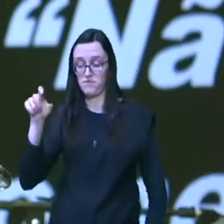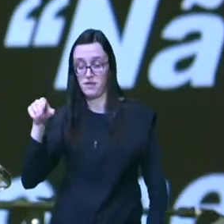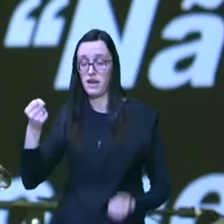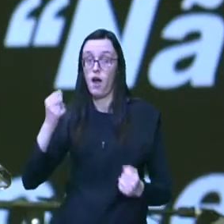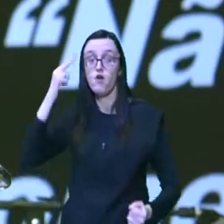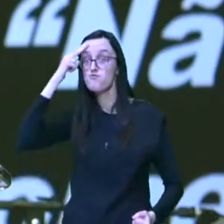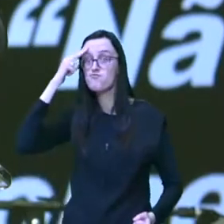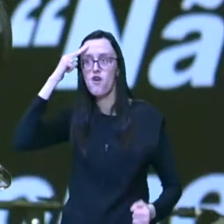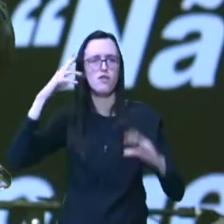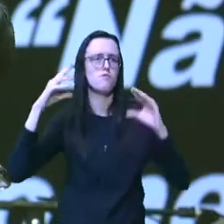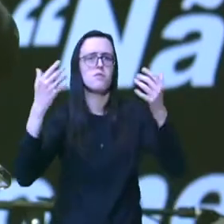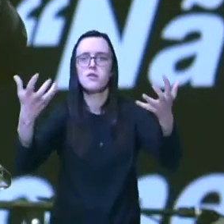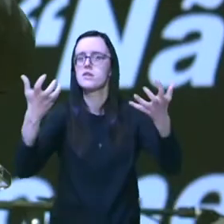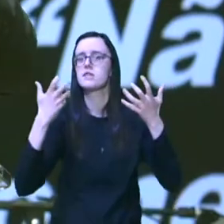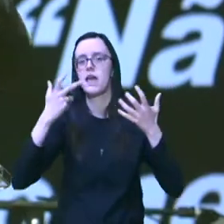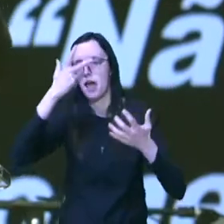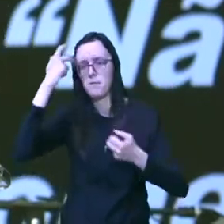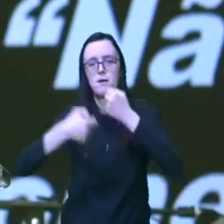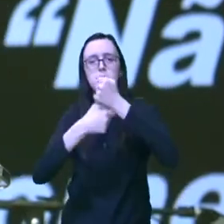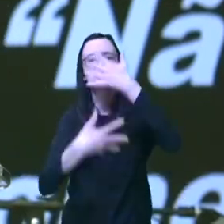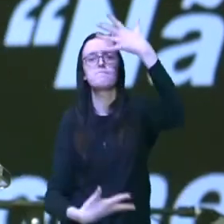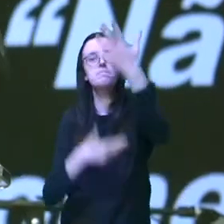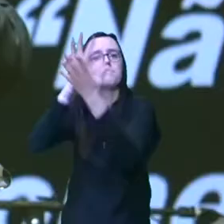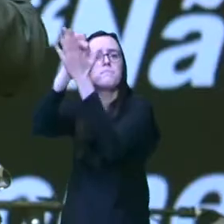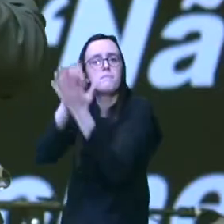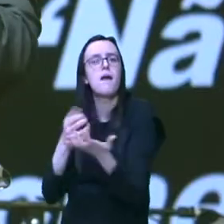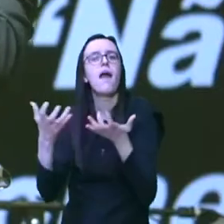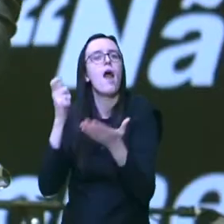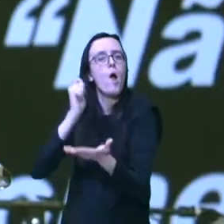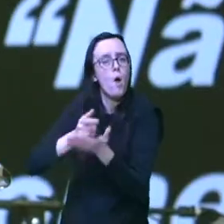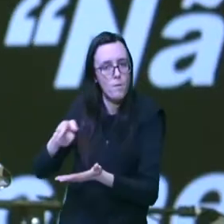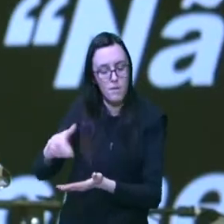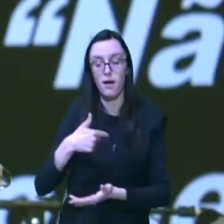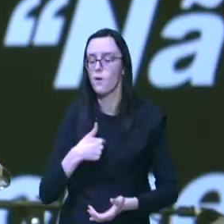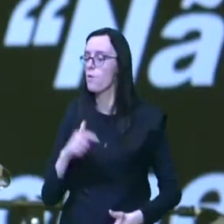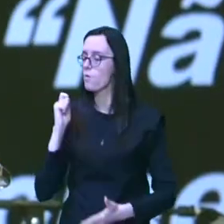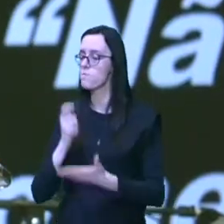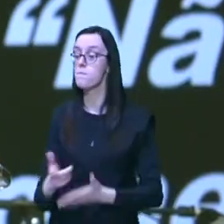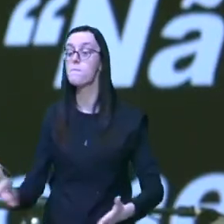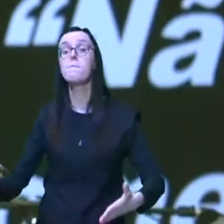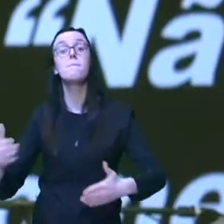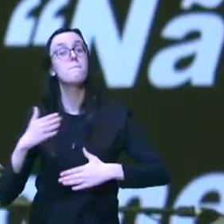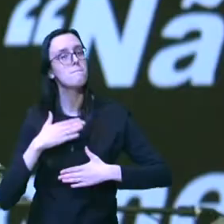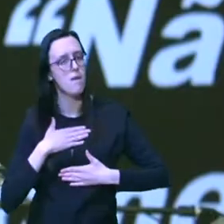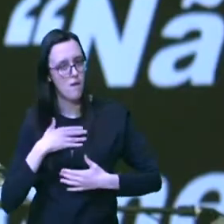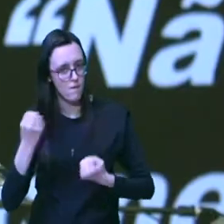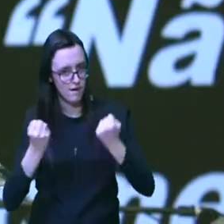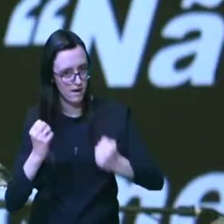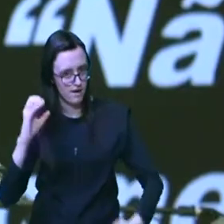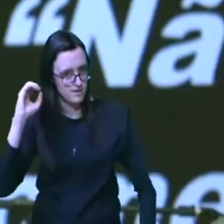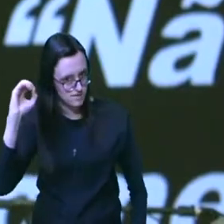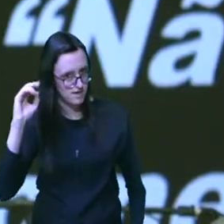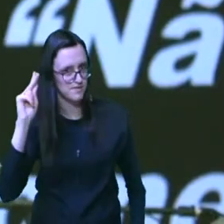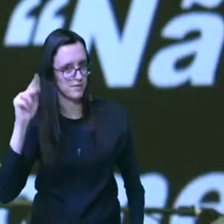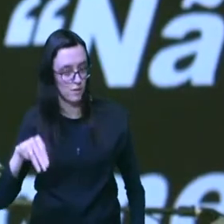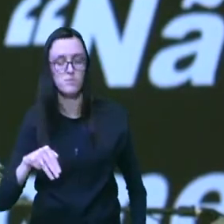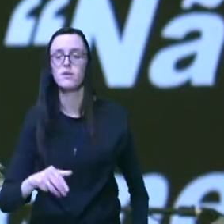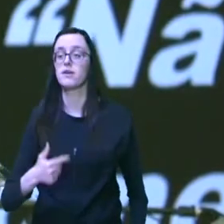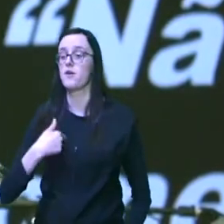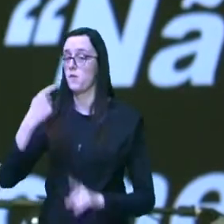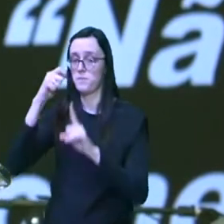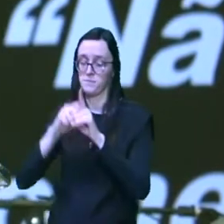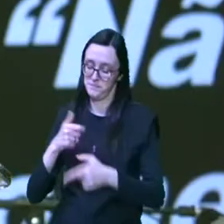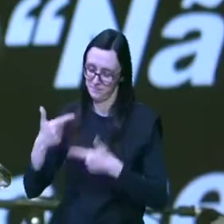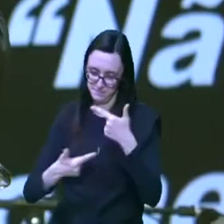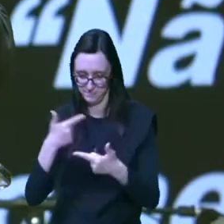sonhava tinha fila de espera eu falei bom comprei agora o meu carro zero um mês que eu estava com o carro